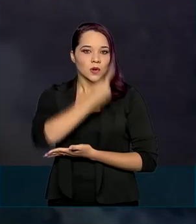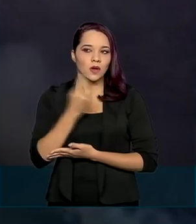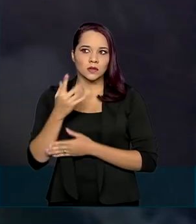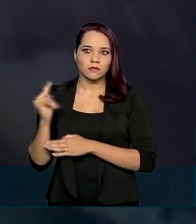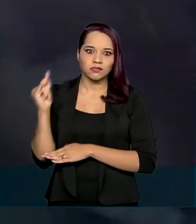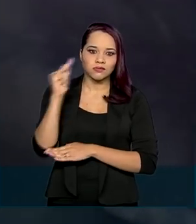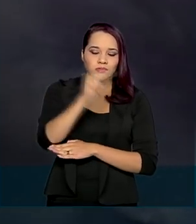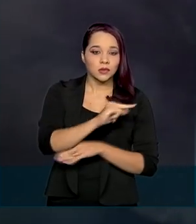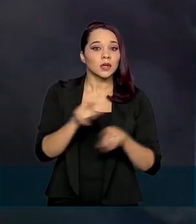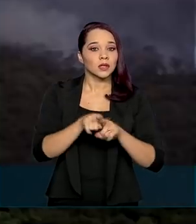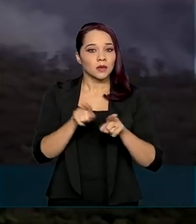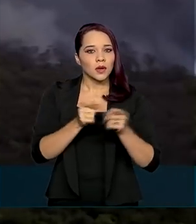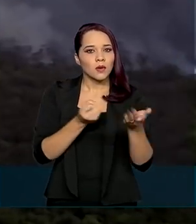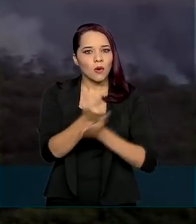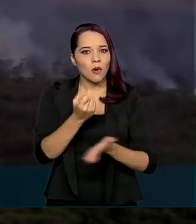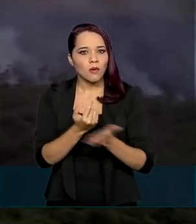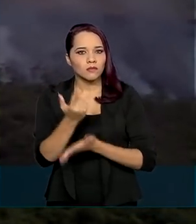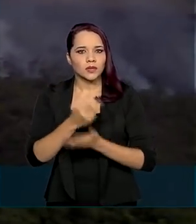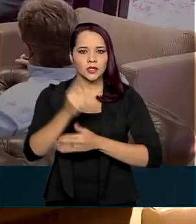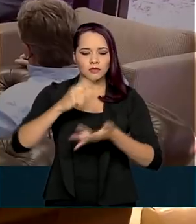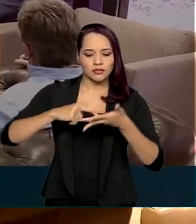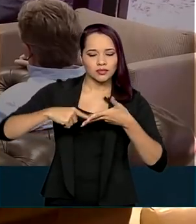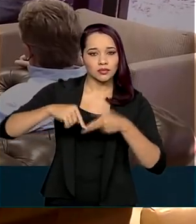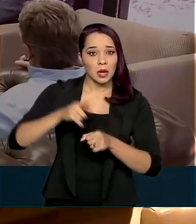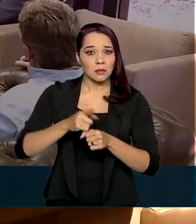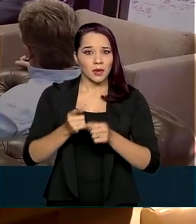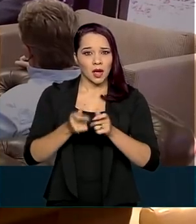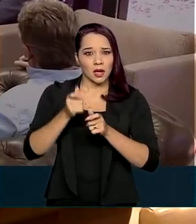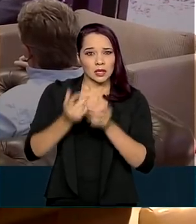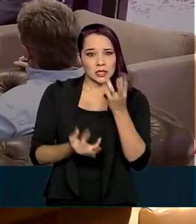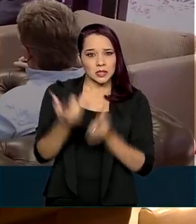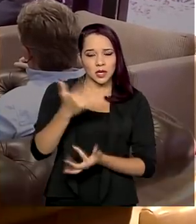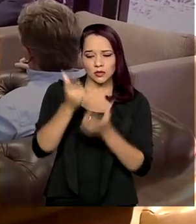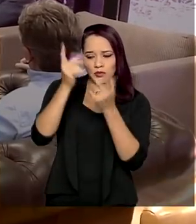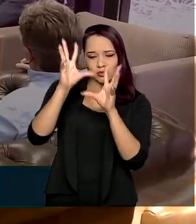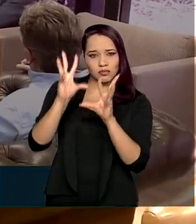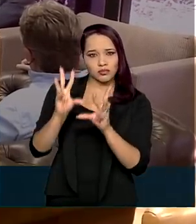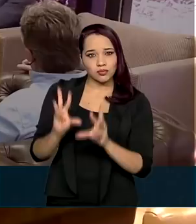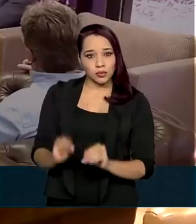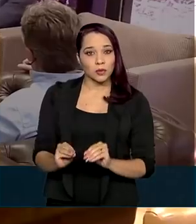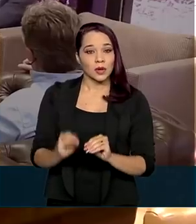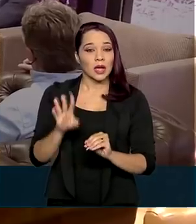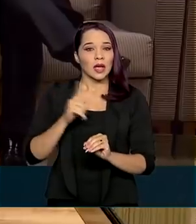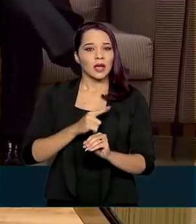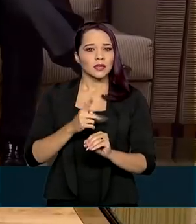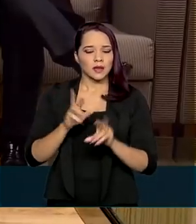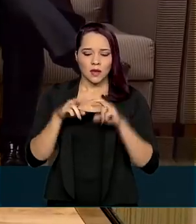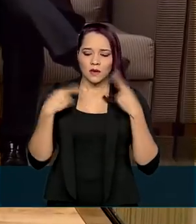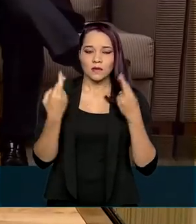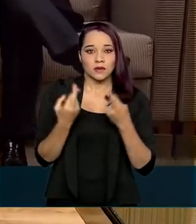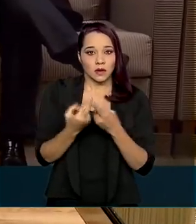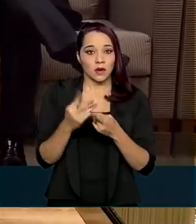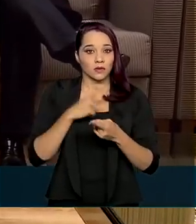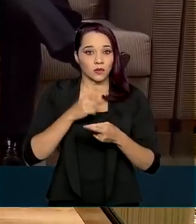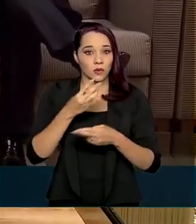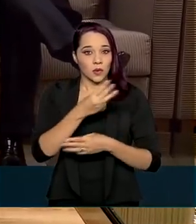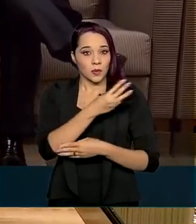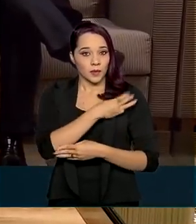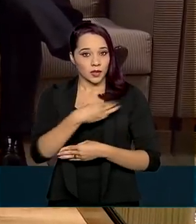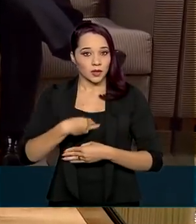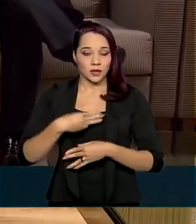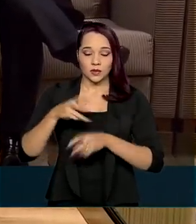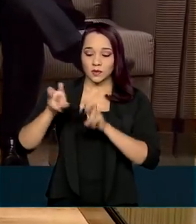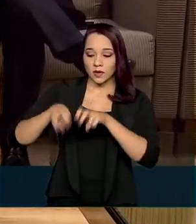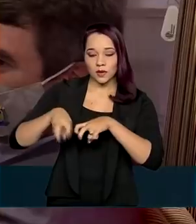e a compra de material para apagar os incêndios. O anúncio da verba extra foi feito durante reunião dos ministros da Agricultura